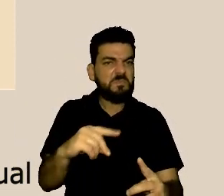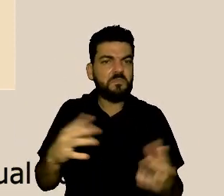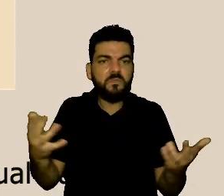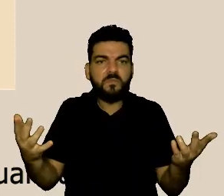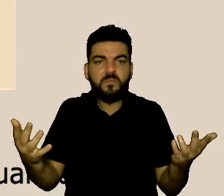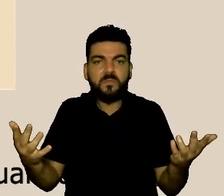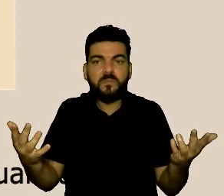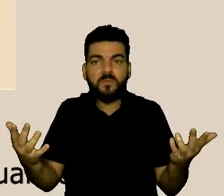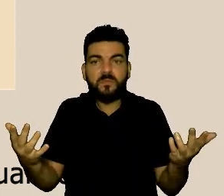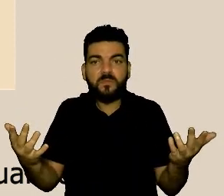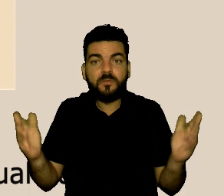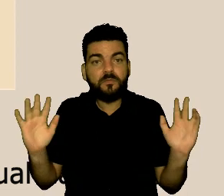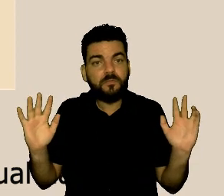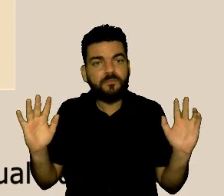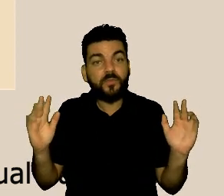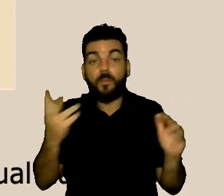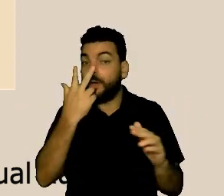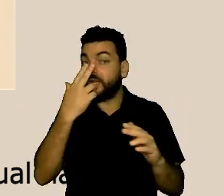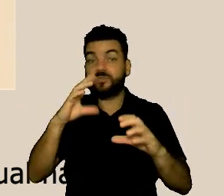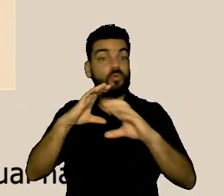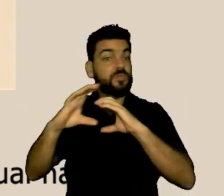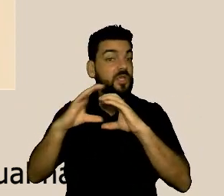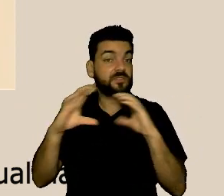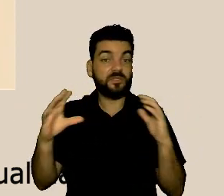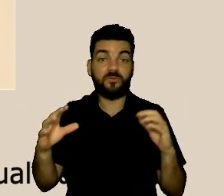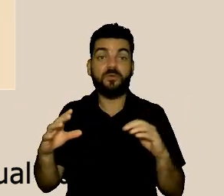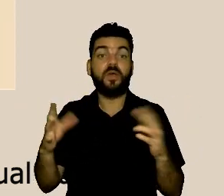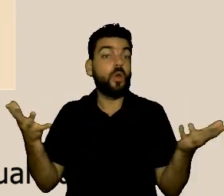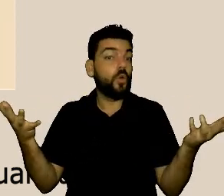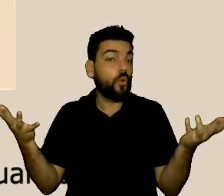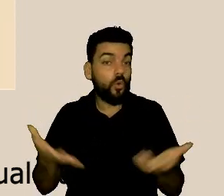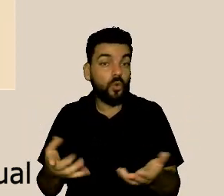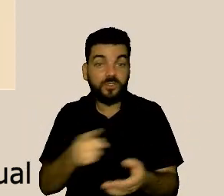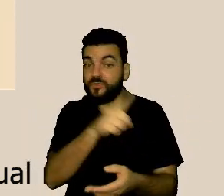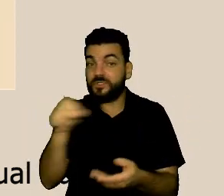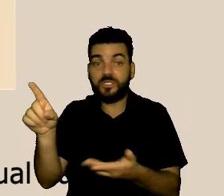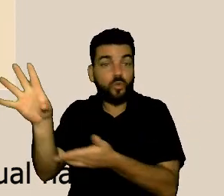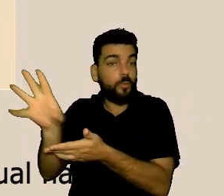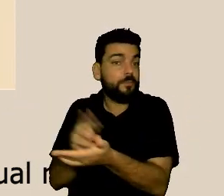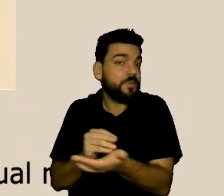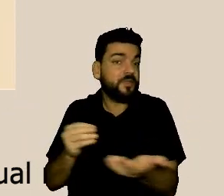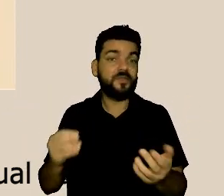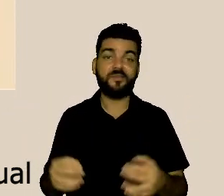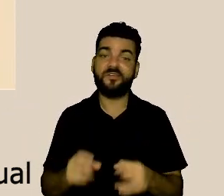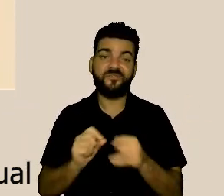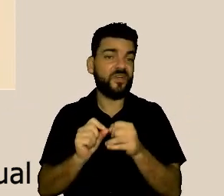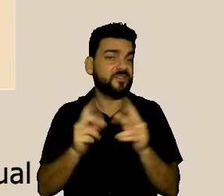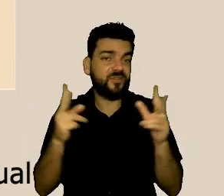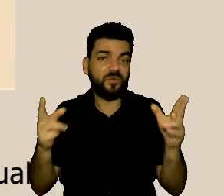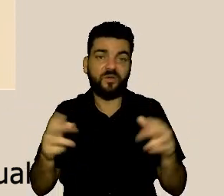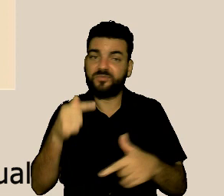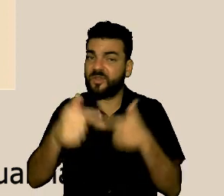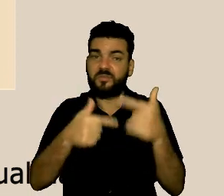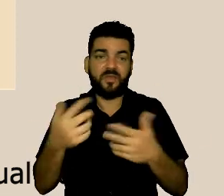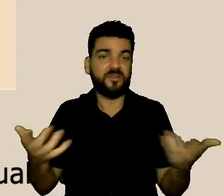esse tipo de comunicação a gente reproduz no nosso dia a dia a gente reproduz isso no trabalho